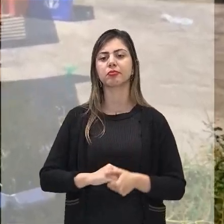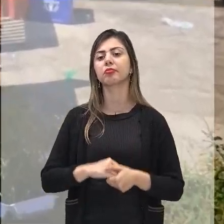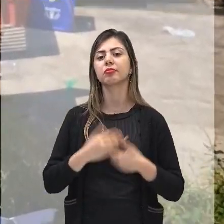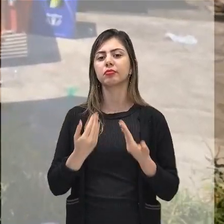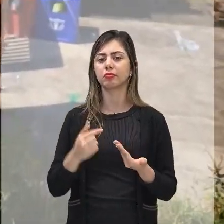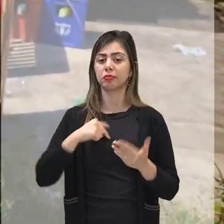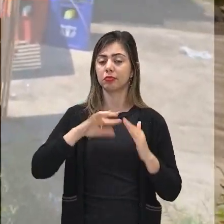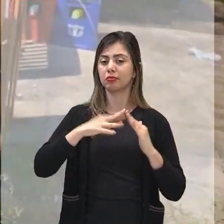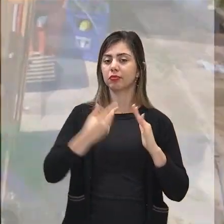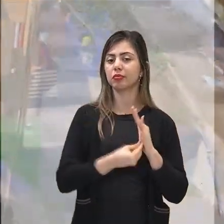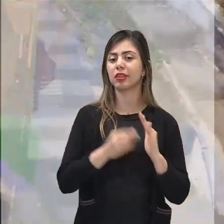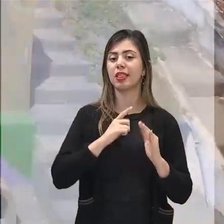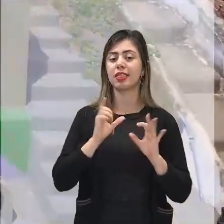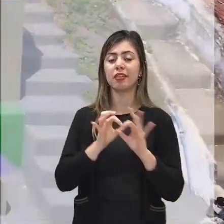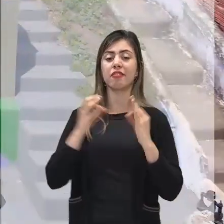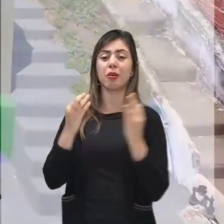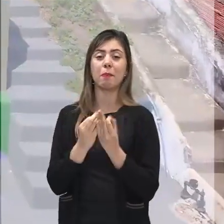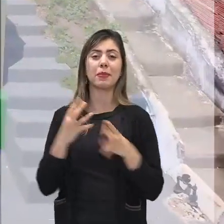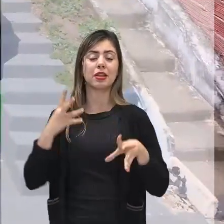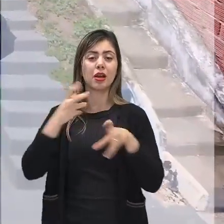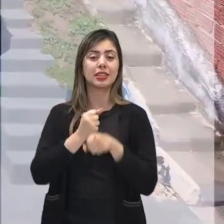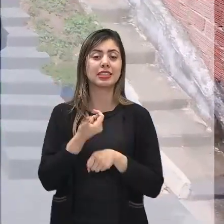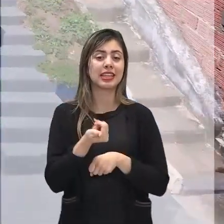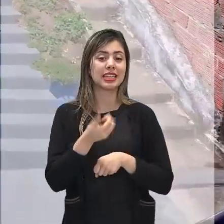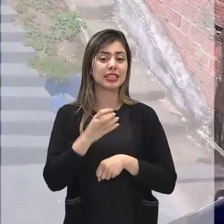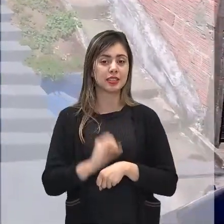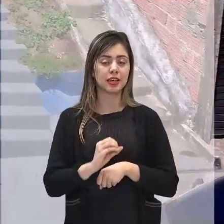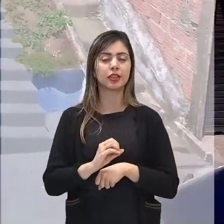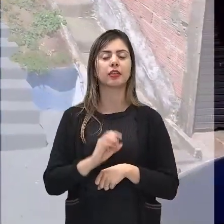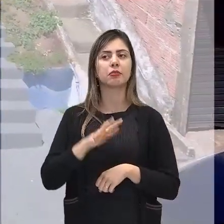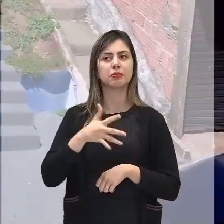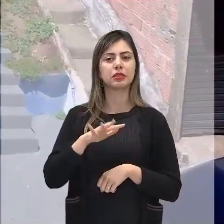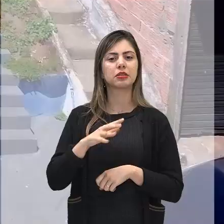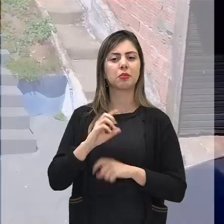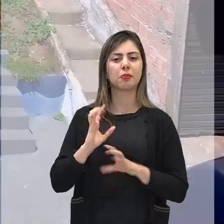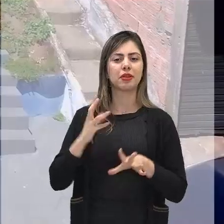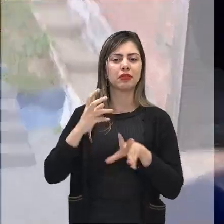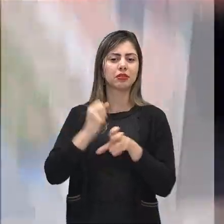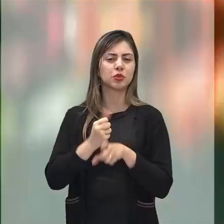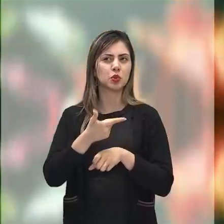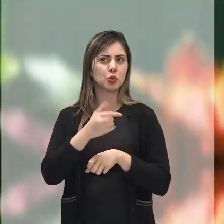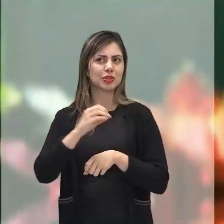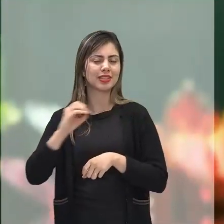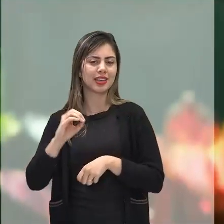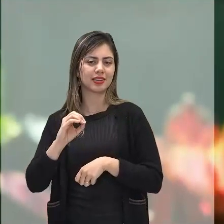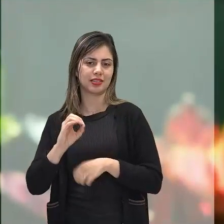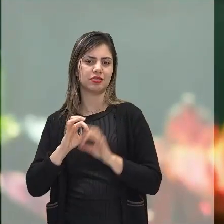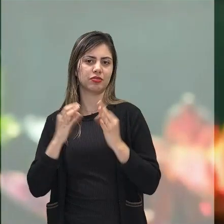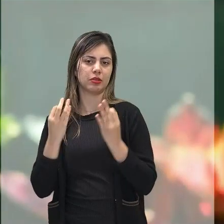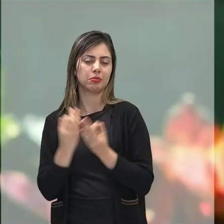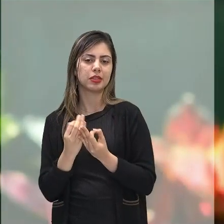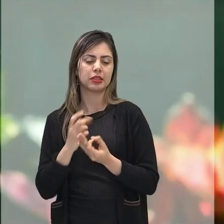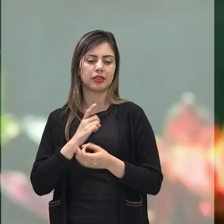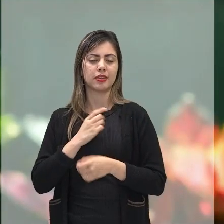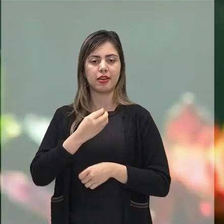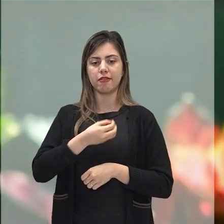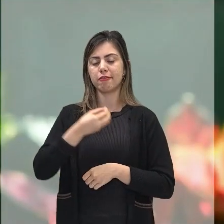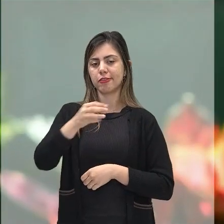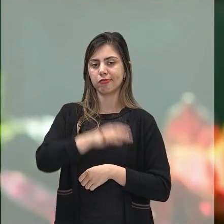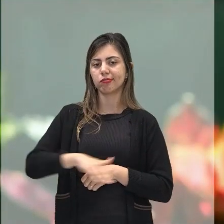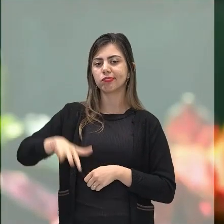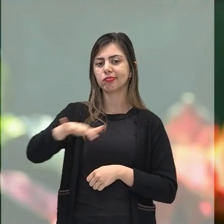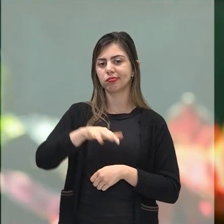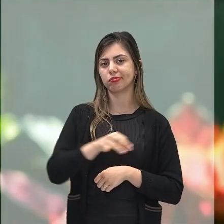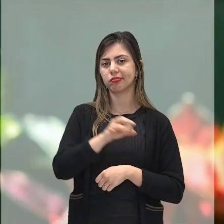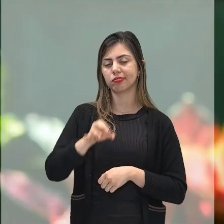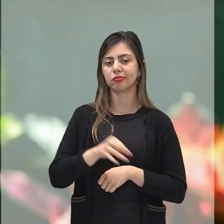quilombo, mais de 60 famílias, mas chegar a total de mais de 200 famílias que vivem e sobrevivem